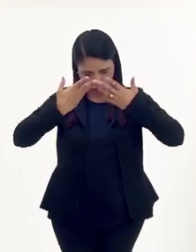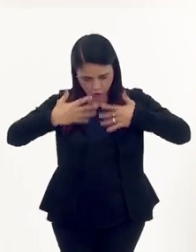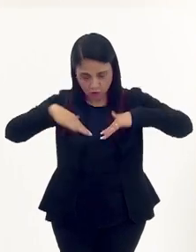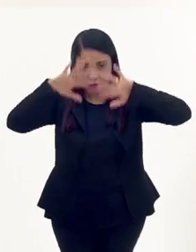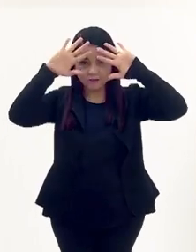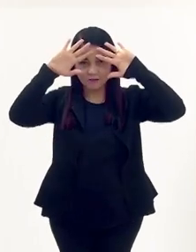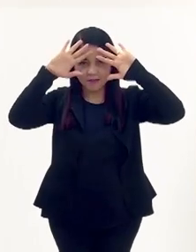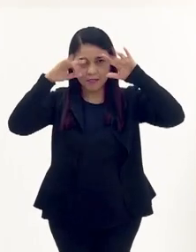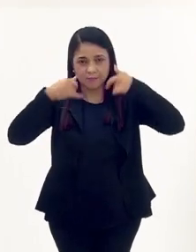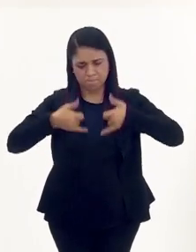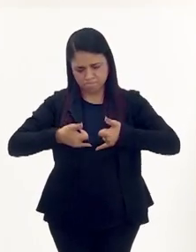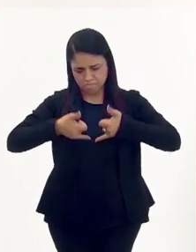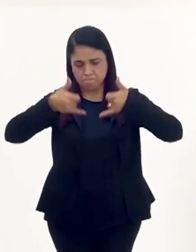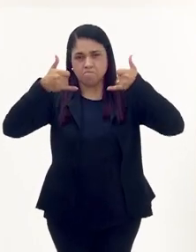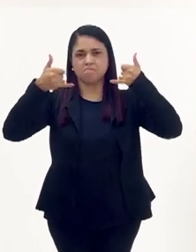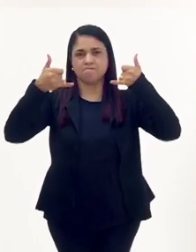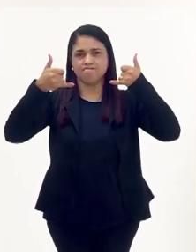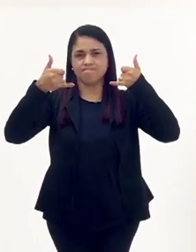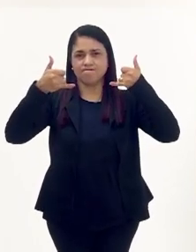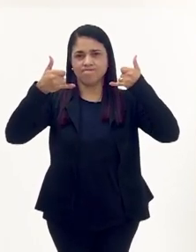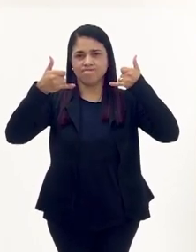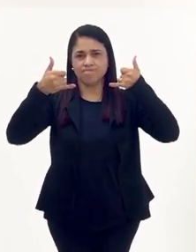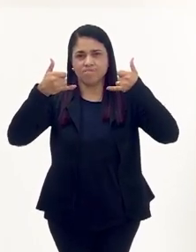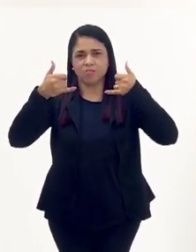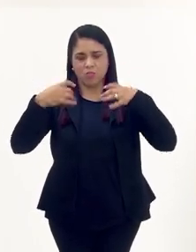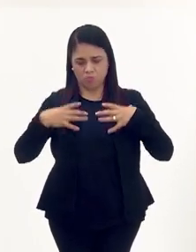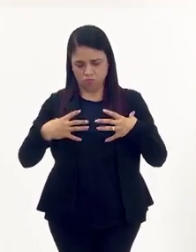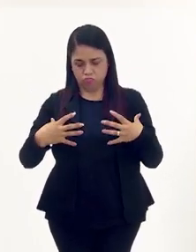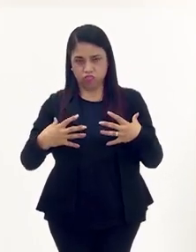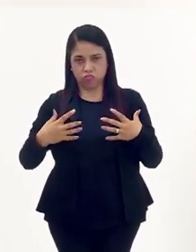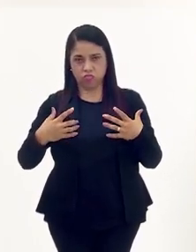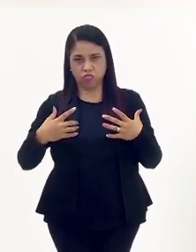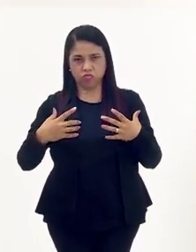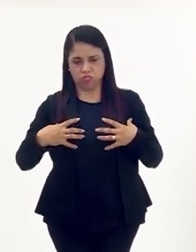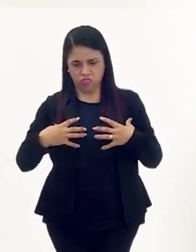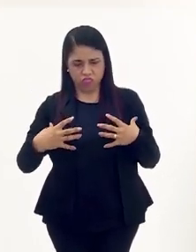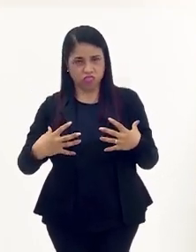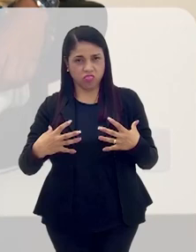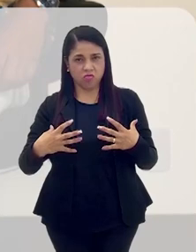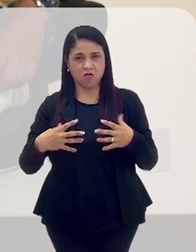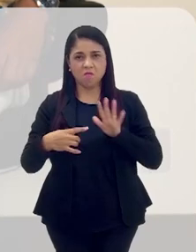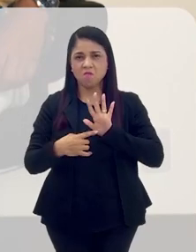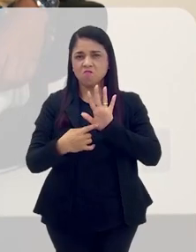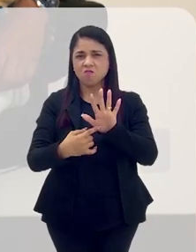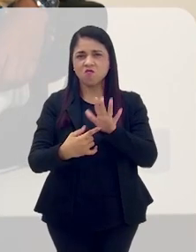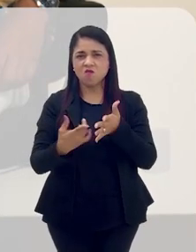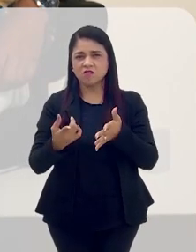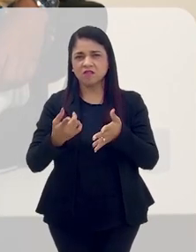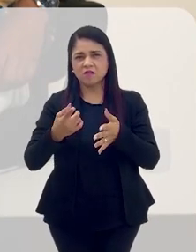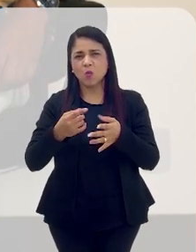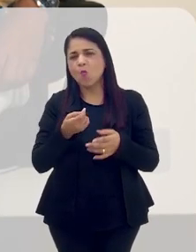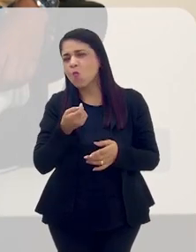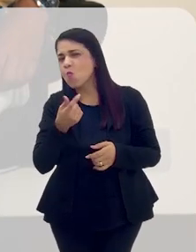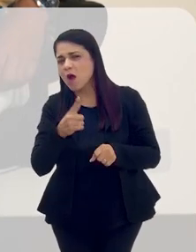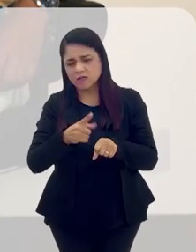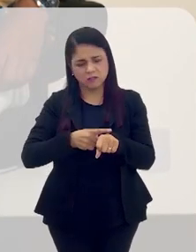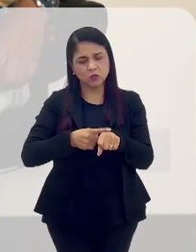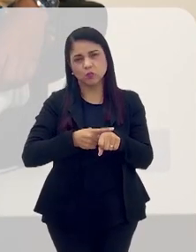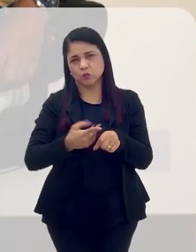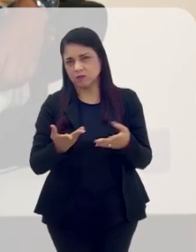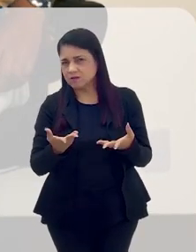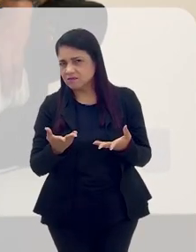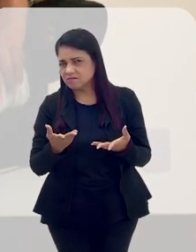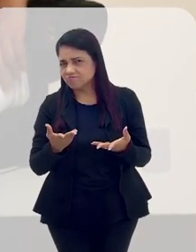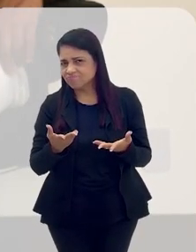com o biquíni bem gravado, sei, desnudo, como eu posso dizer? É quase